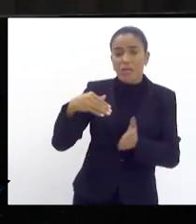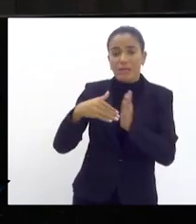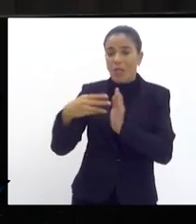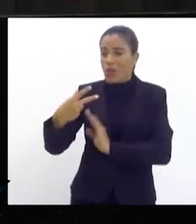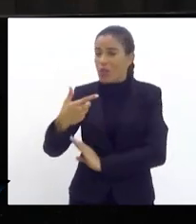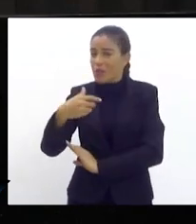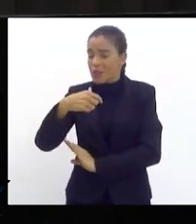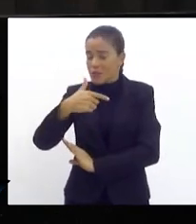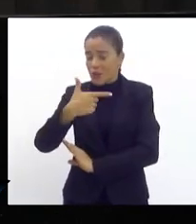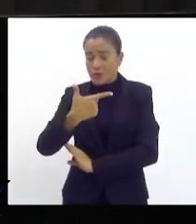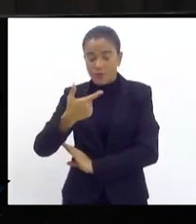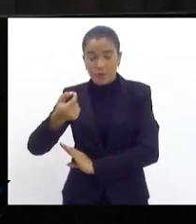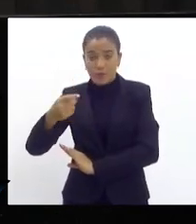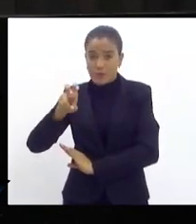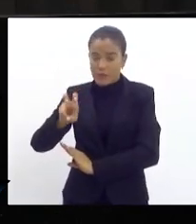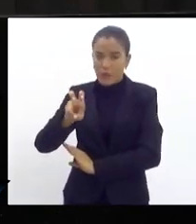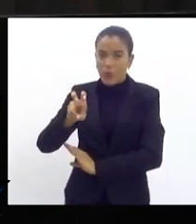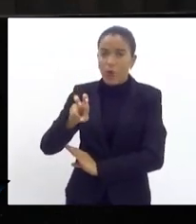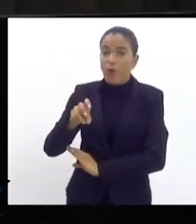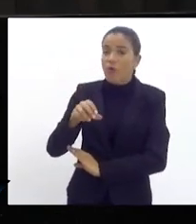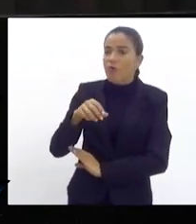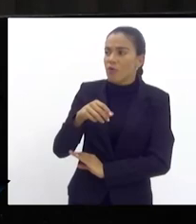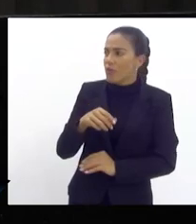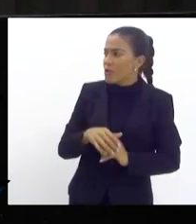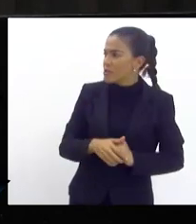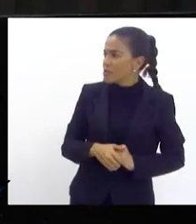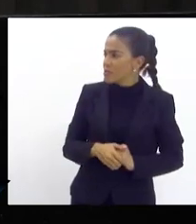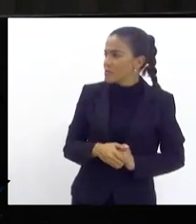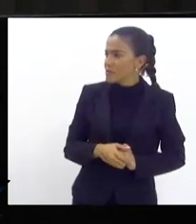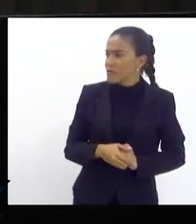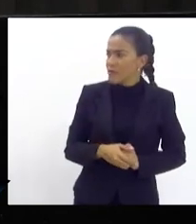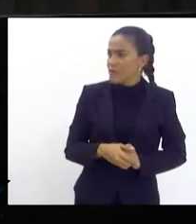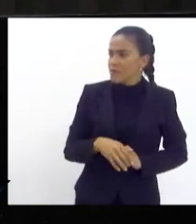.322 policiais mortos